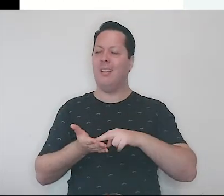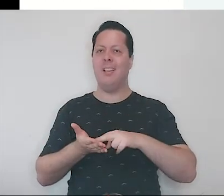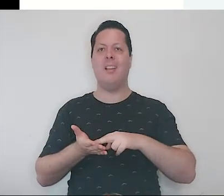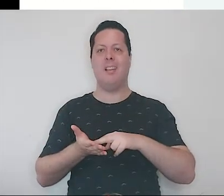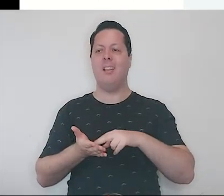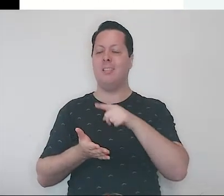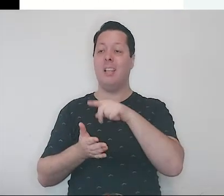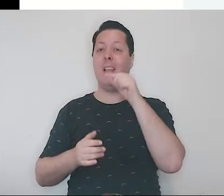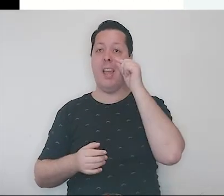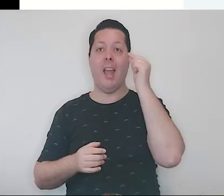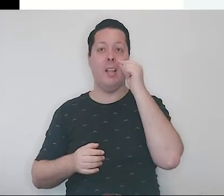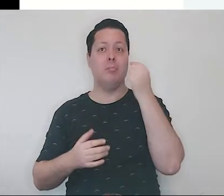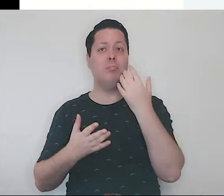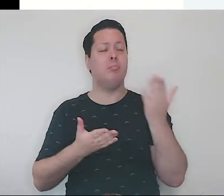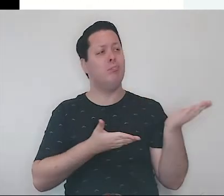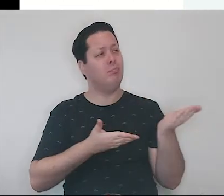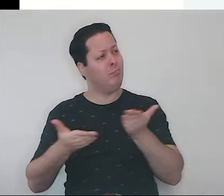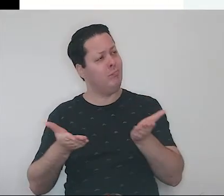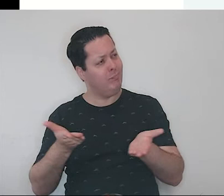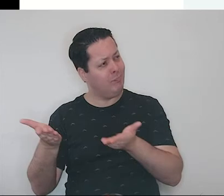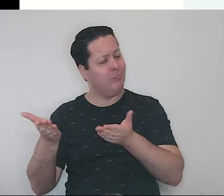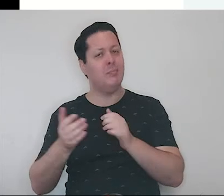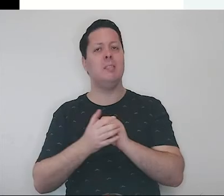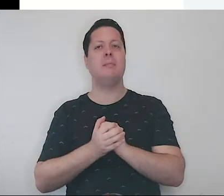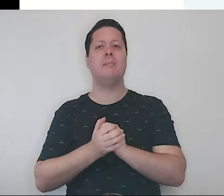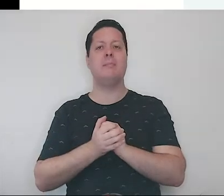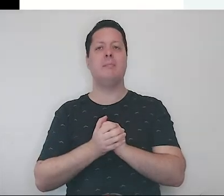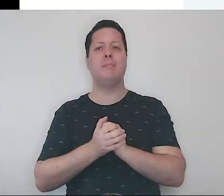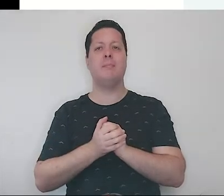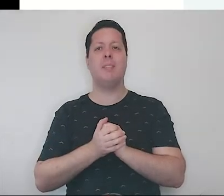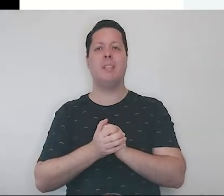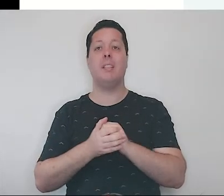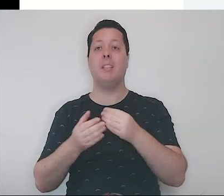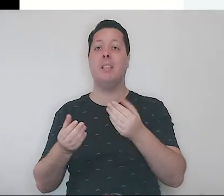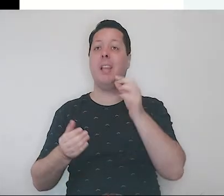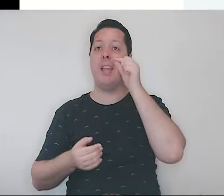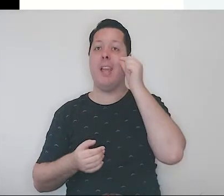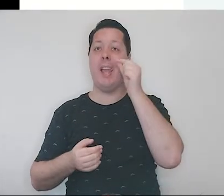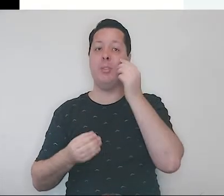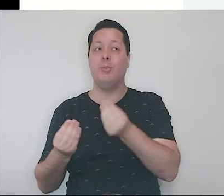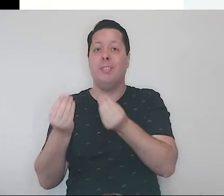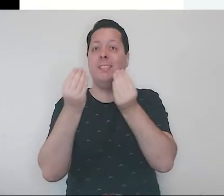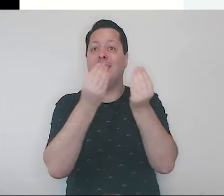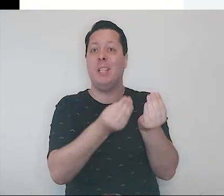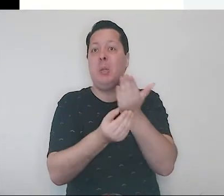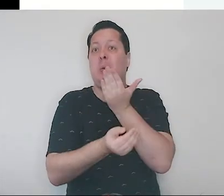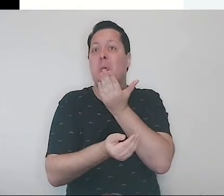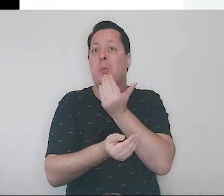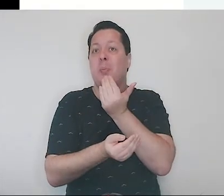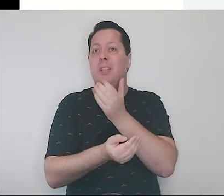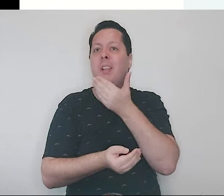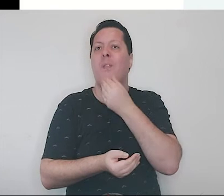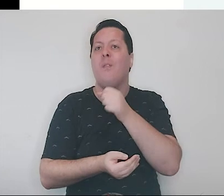pelos ratinhos. E até ofereceu um banquete para esse velhinho.